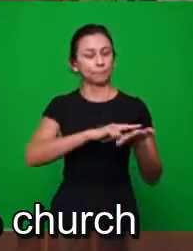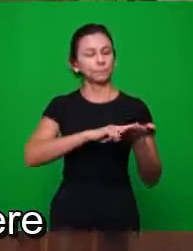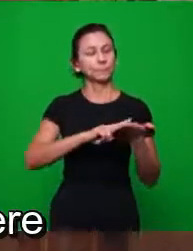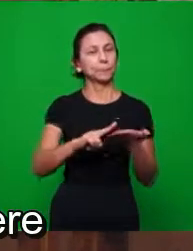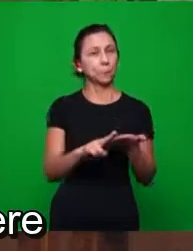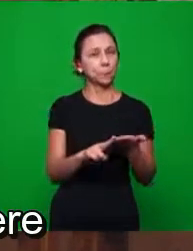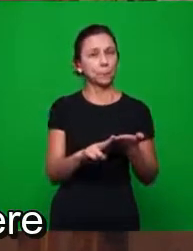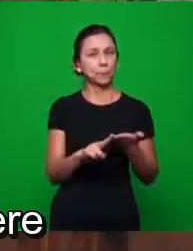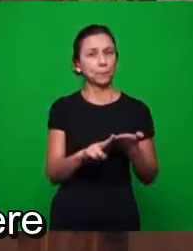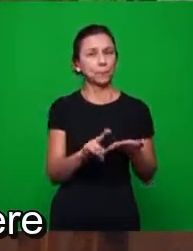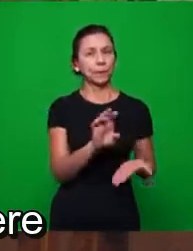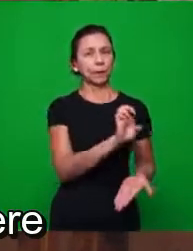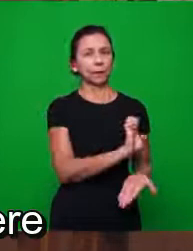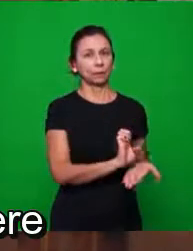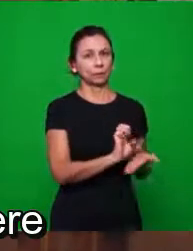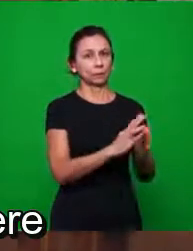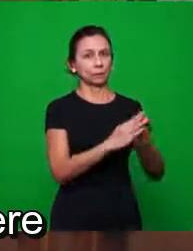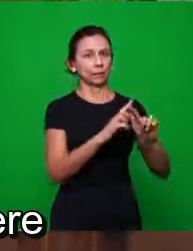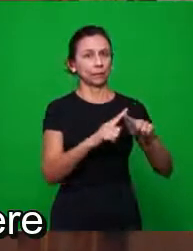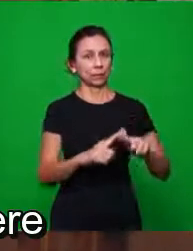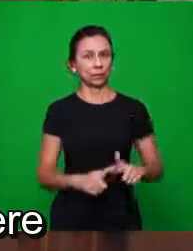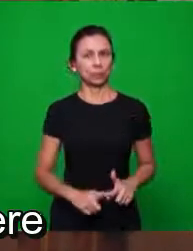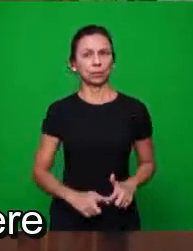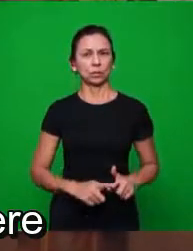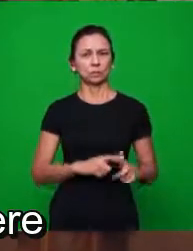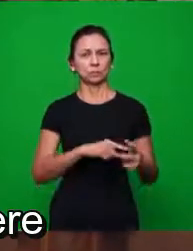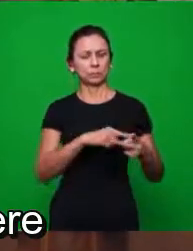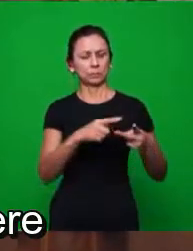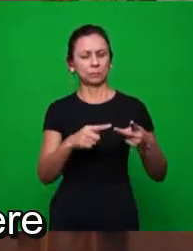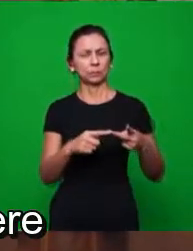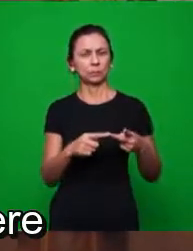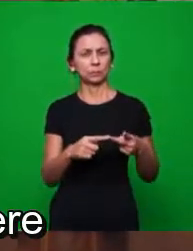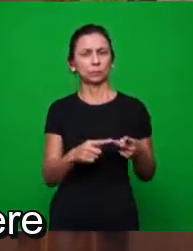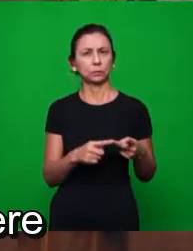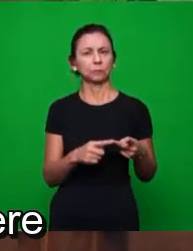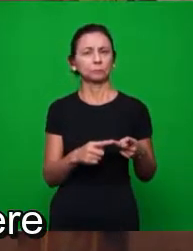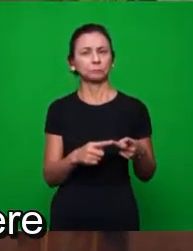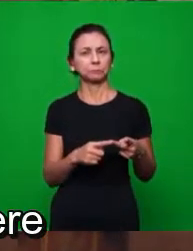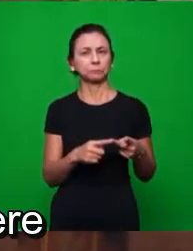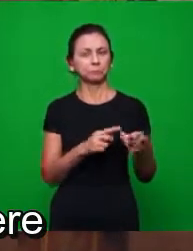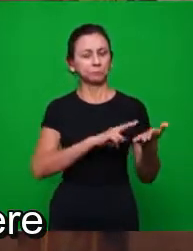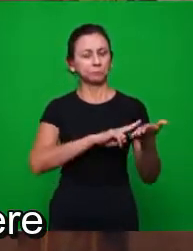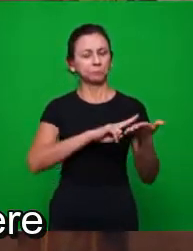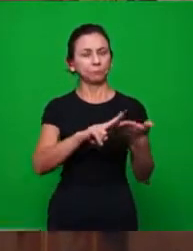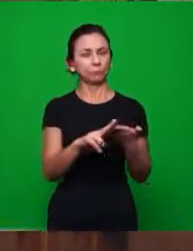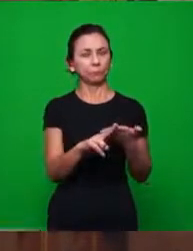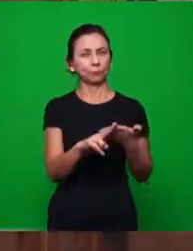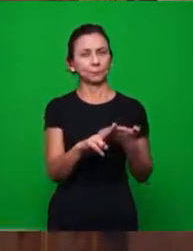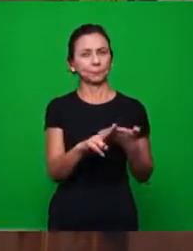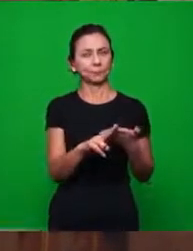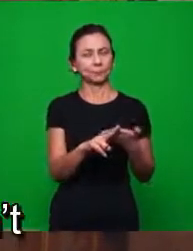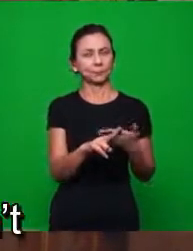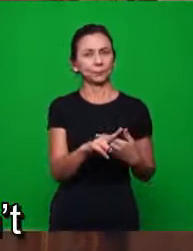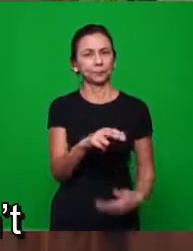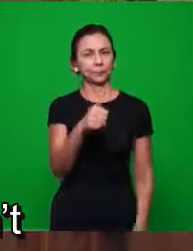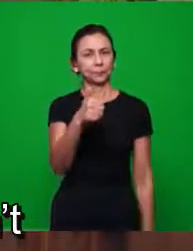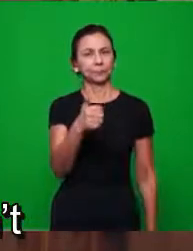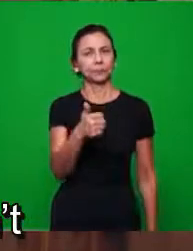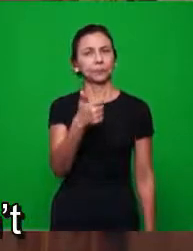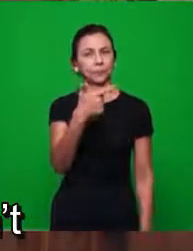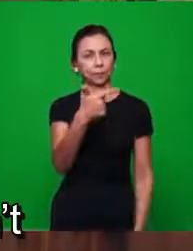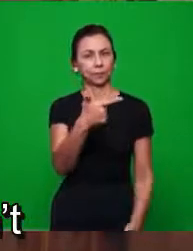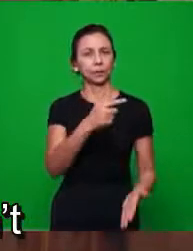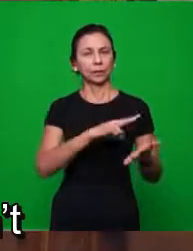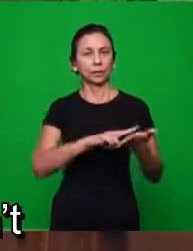carta é a Igreja de Éfeso. A segunda carta, que está aqui, a segunda carta se